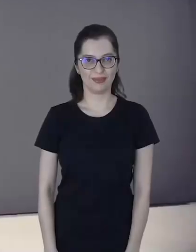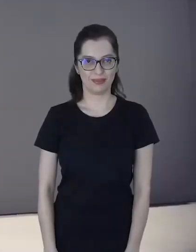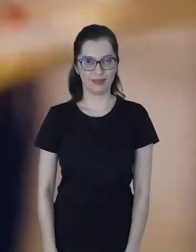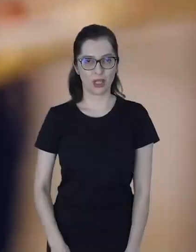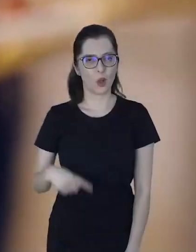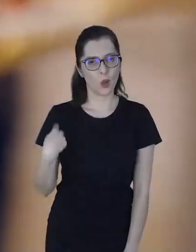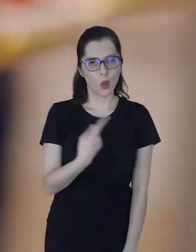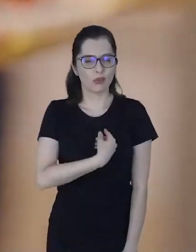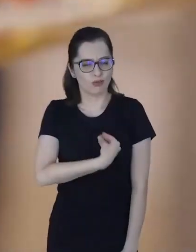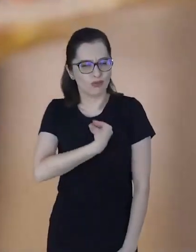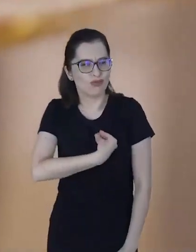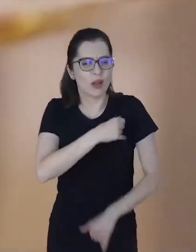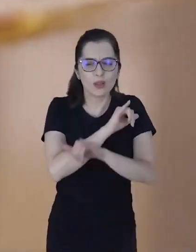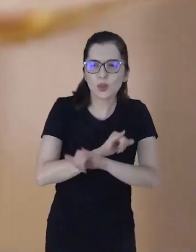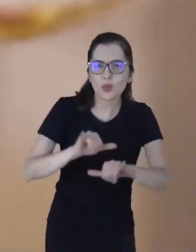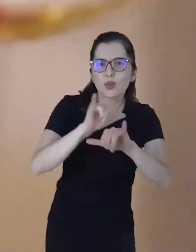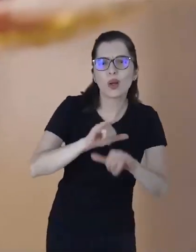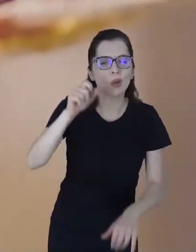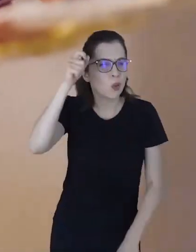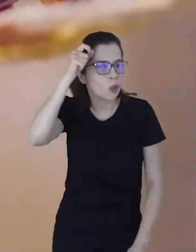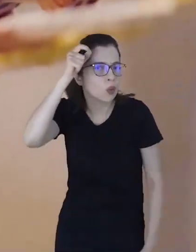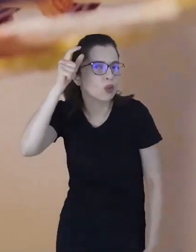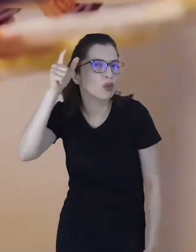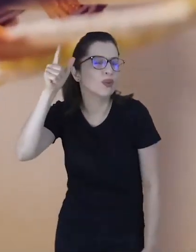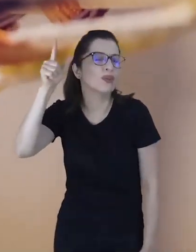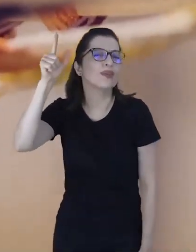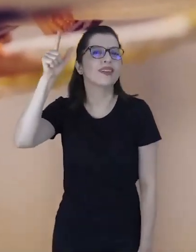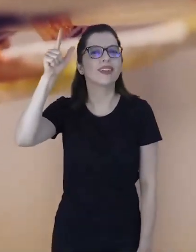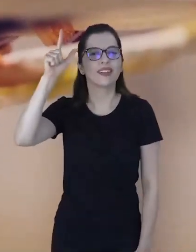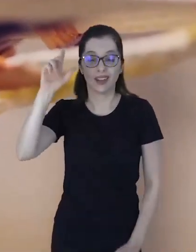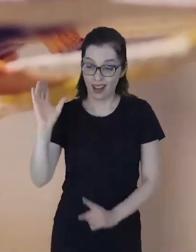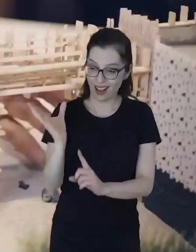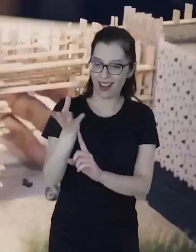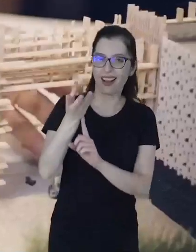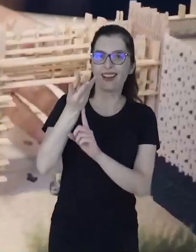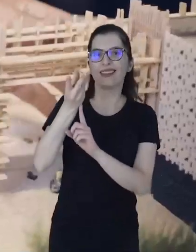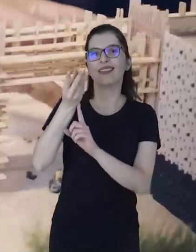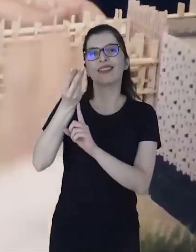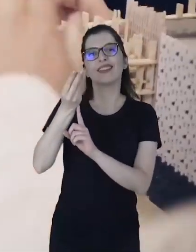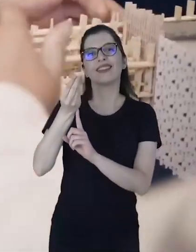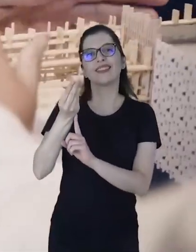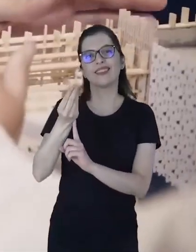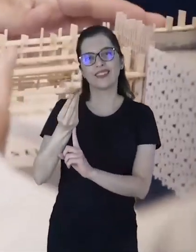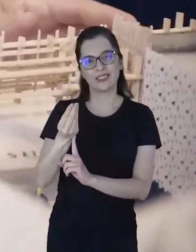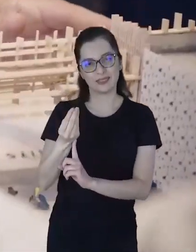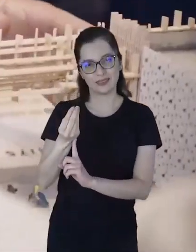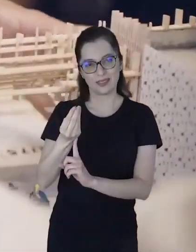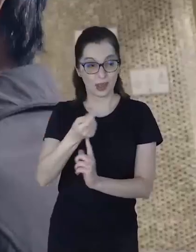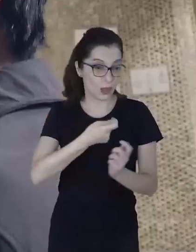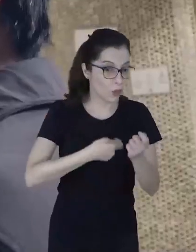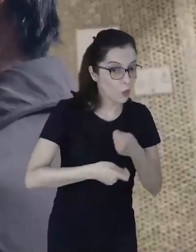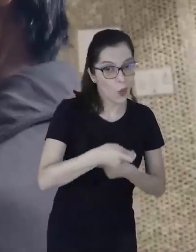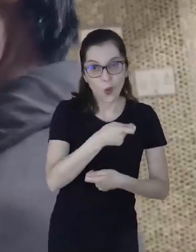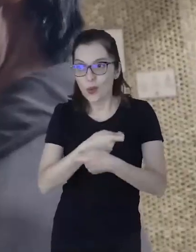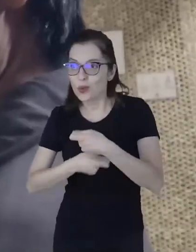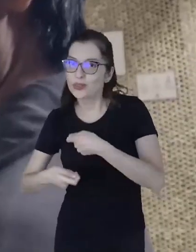House São Paulo. Nós existimos para divulgar a cultura. Uma peça feita de seda trançada. A arte. Mãos tateiam a maquete da Japan